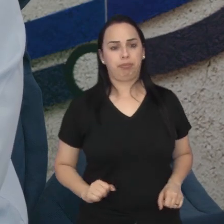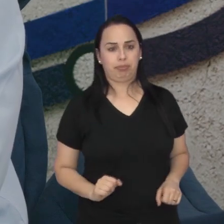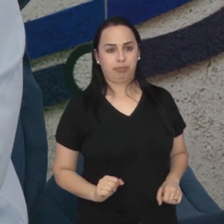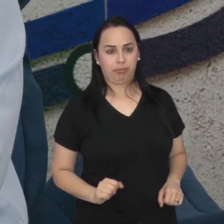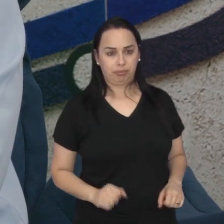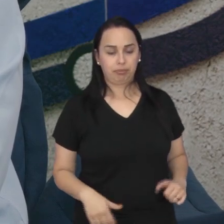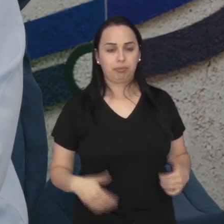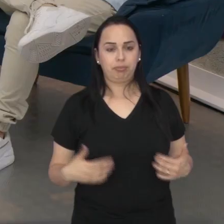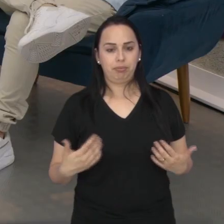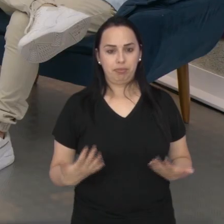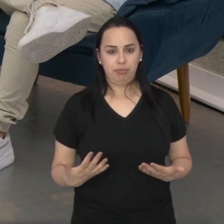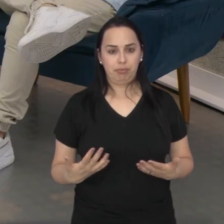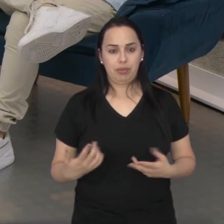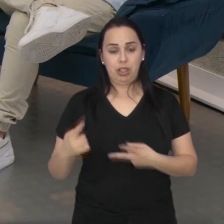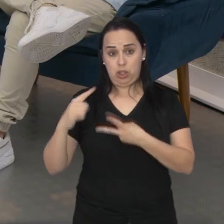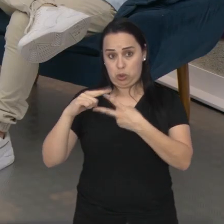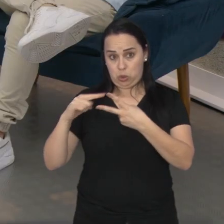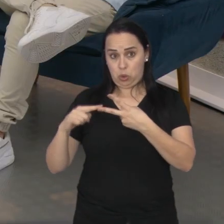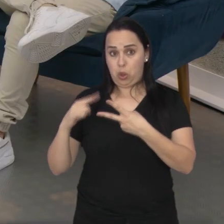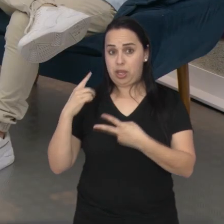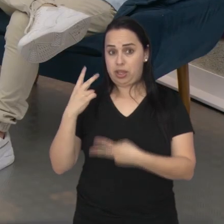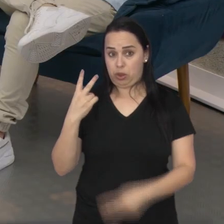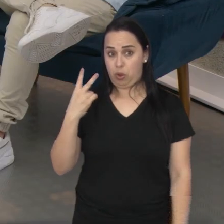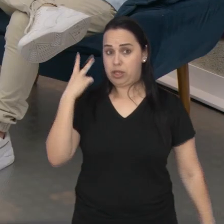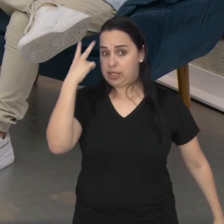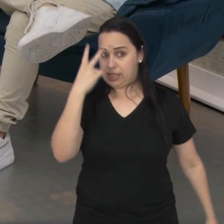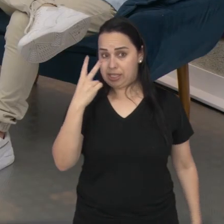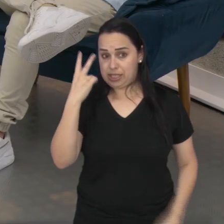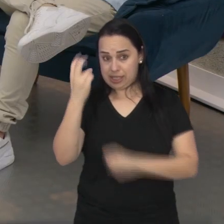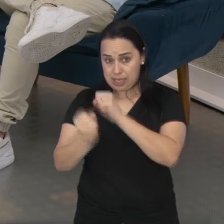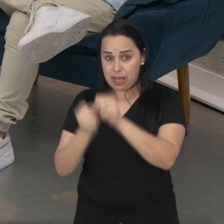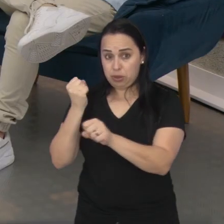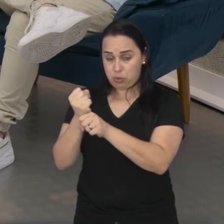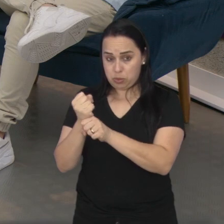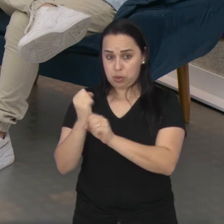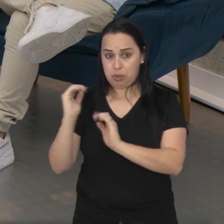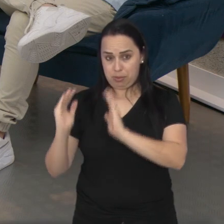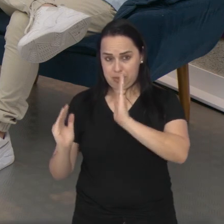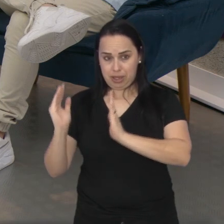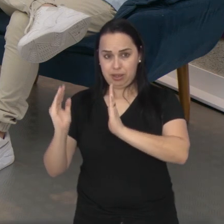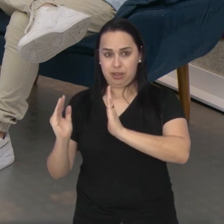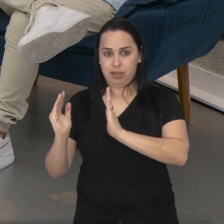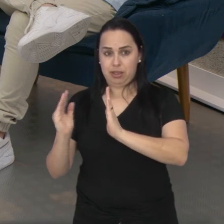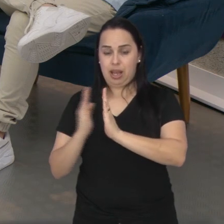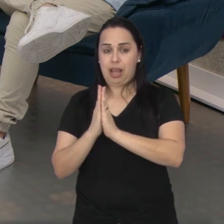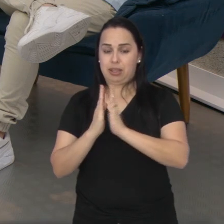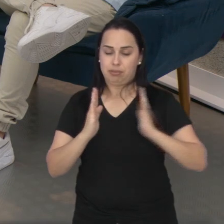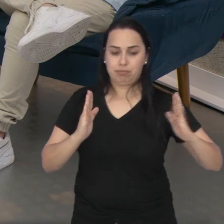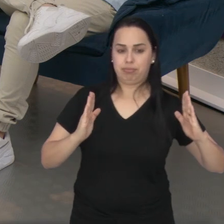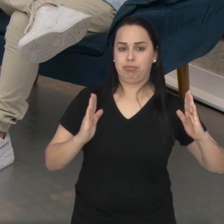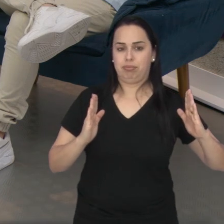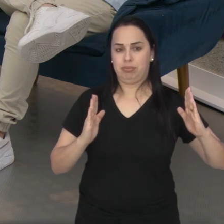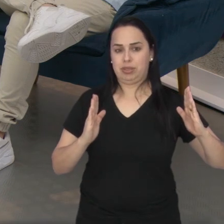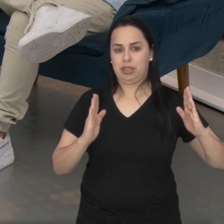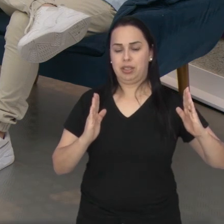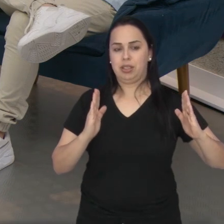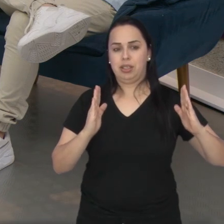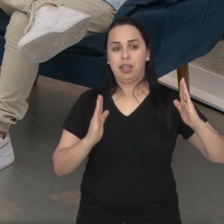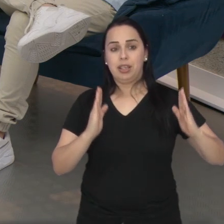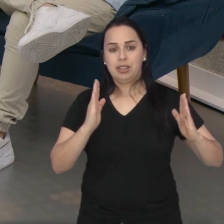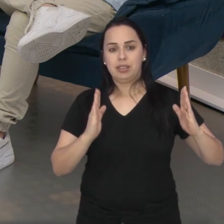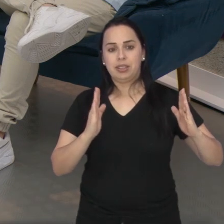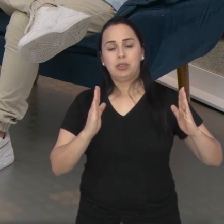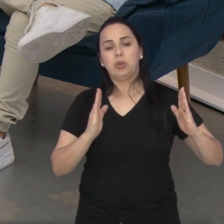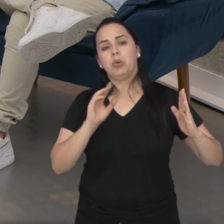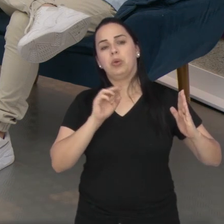profissional? Ele passa por dois anos, naquele núcleo comum, e aí, a partir do quinto semestre, ele